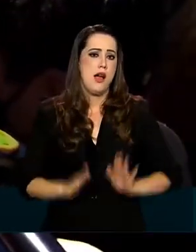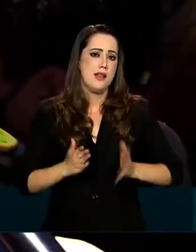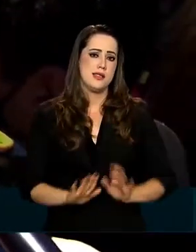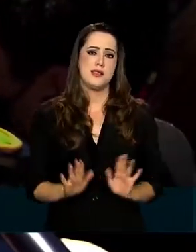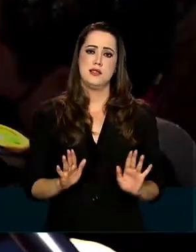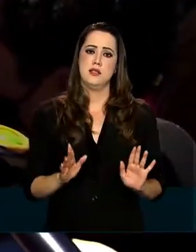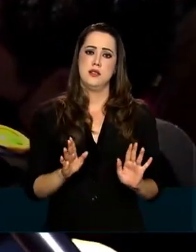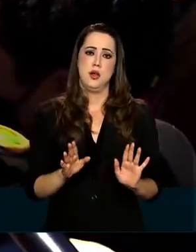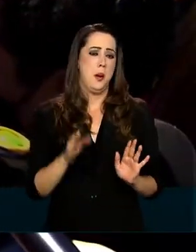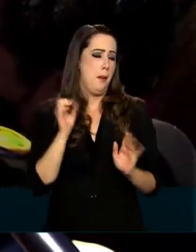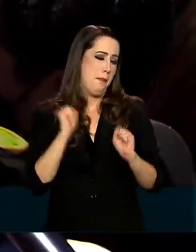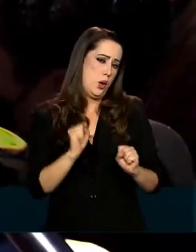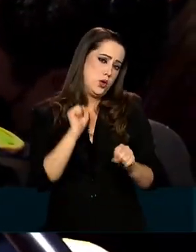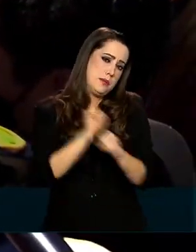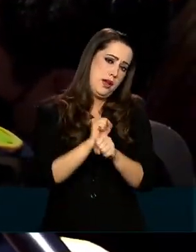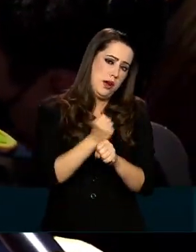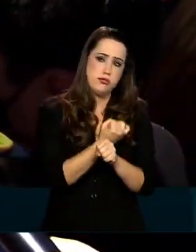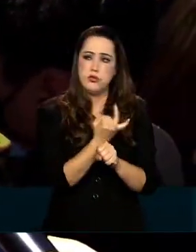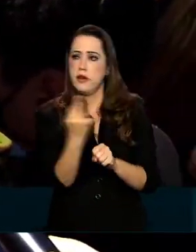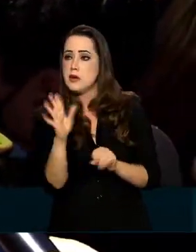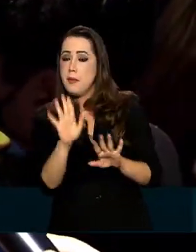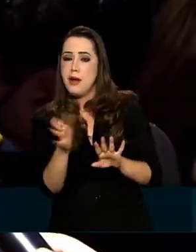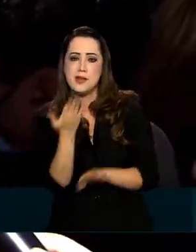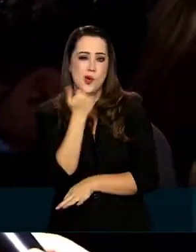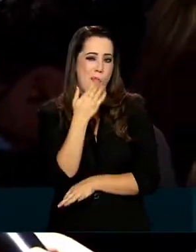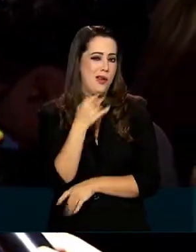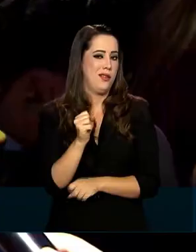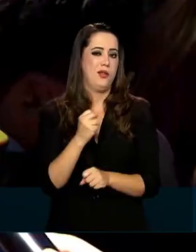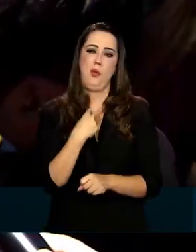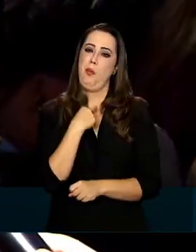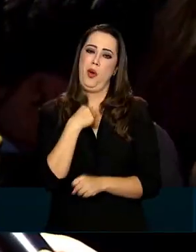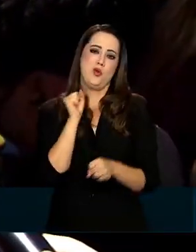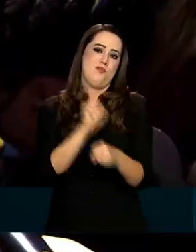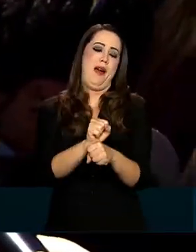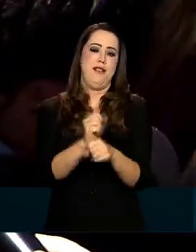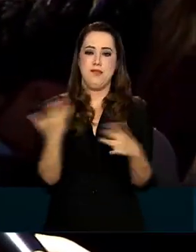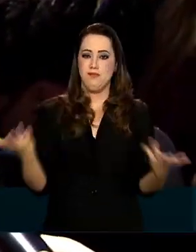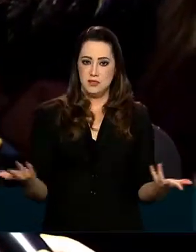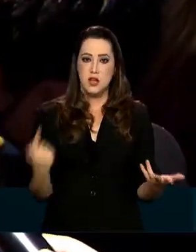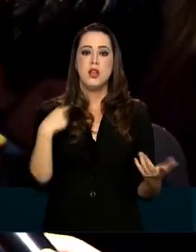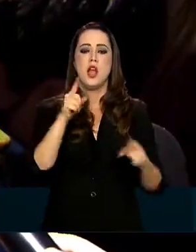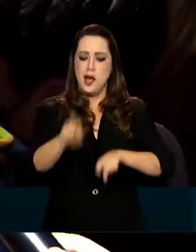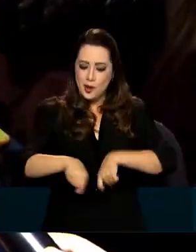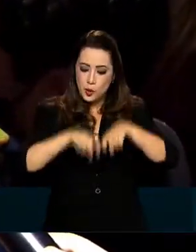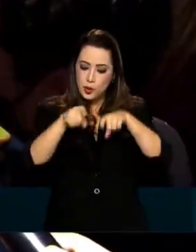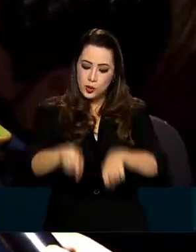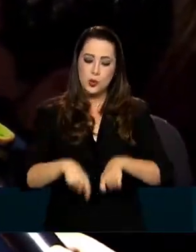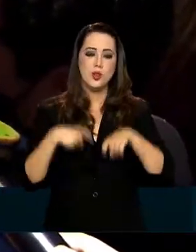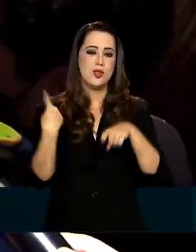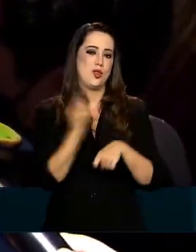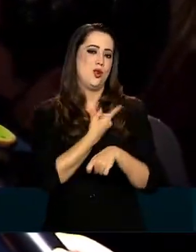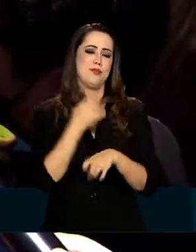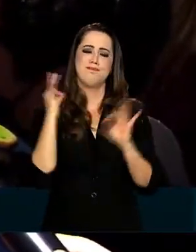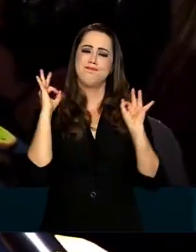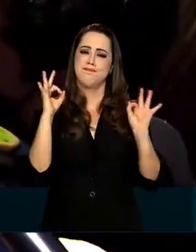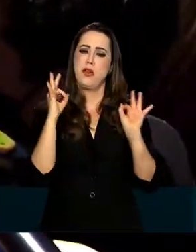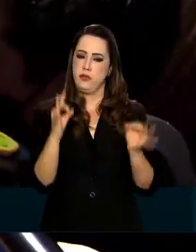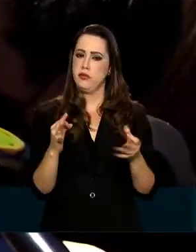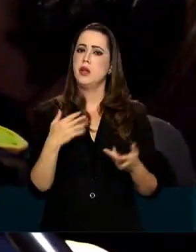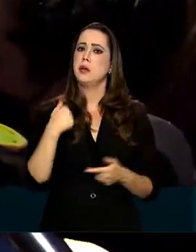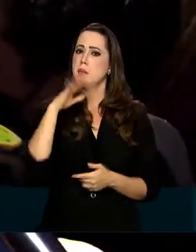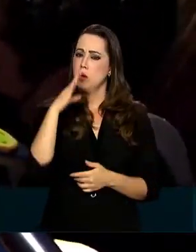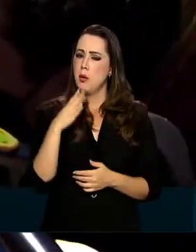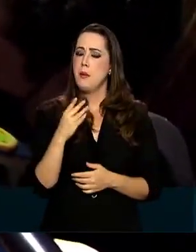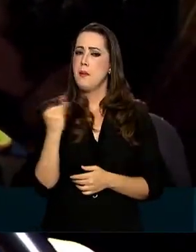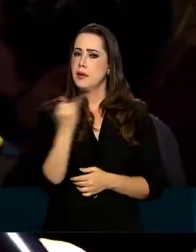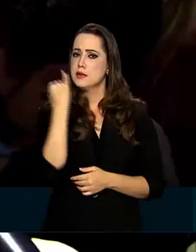comer você morre. Está certo? E nós temos um dos agronegócios mais próximos e pujantes do mundo. E alimentamos mais